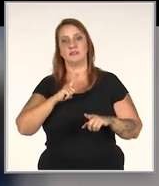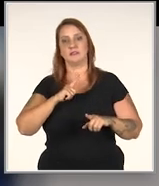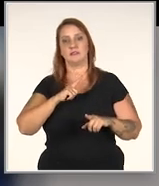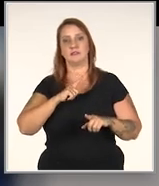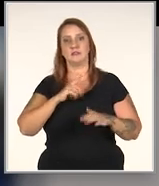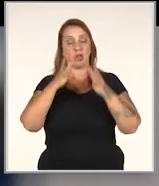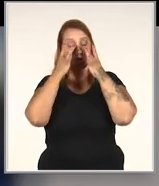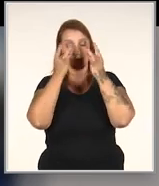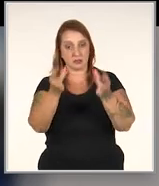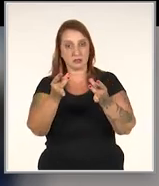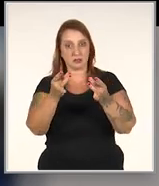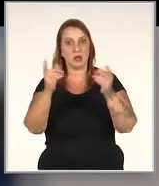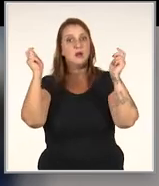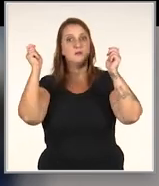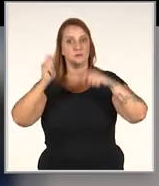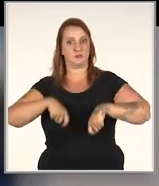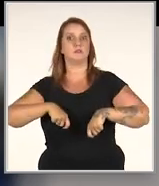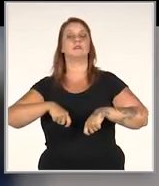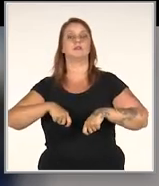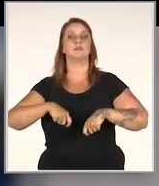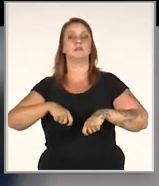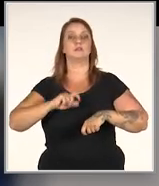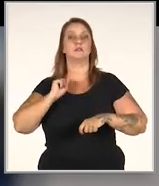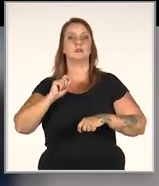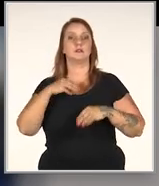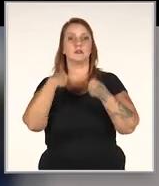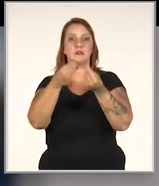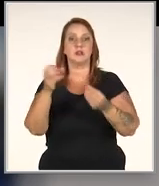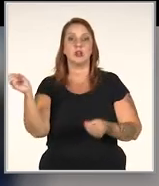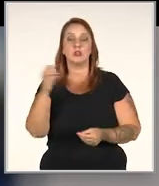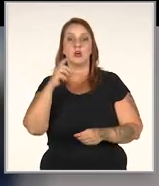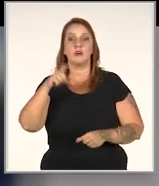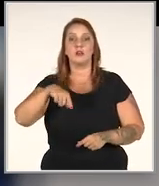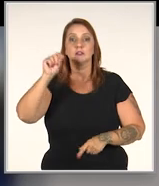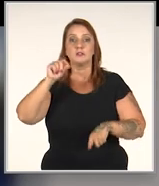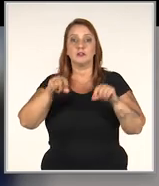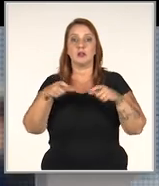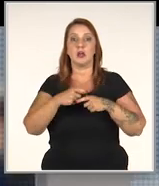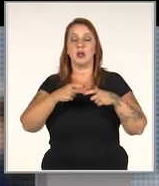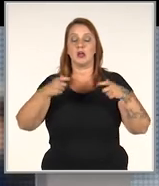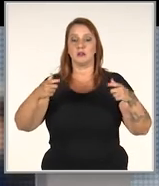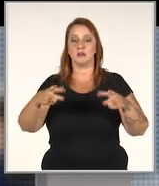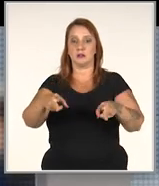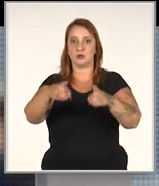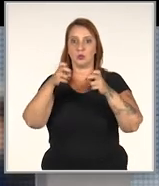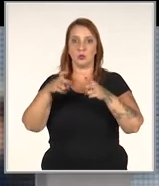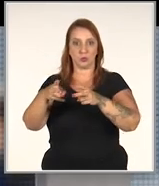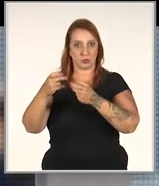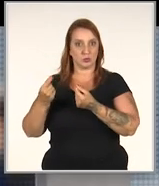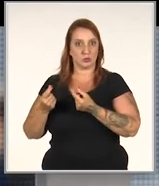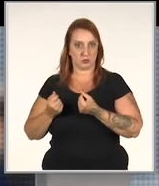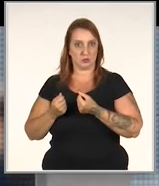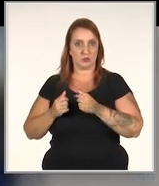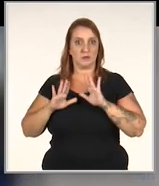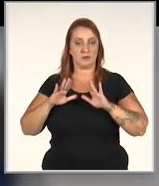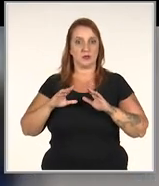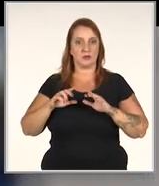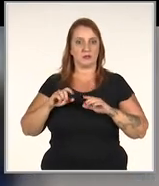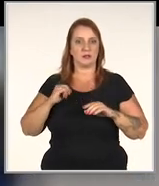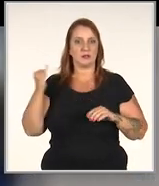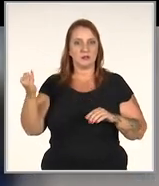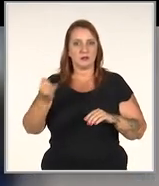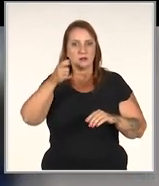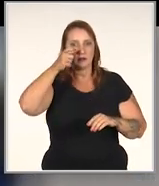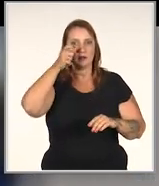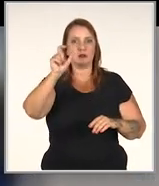oferece, ela está atenta à possibilidade de oferecer novas alternativas e aumentar o seu faturamento. Mas um